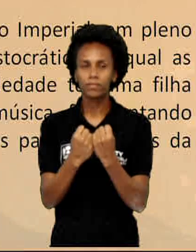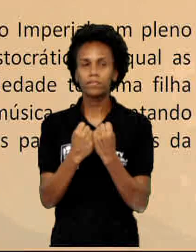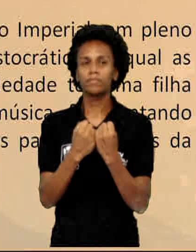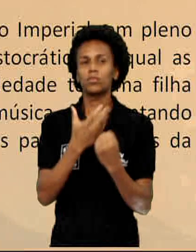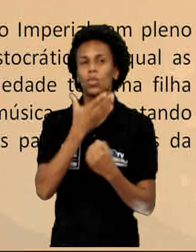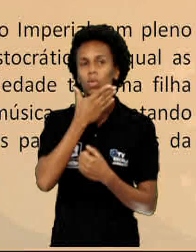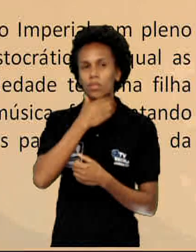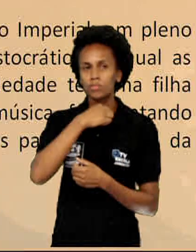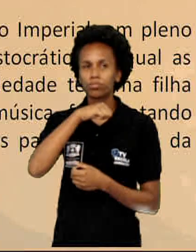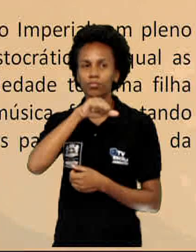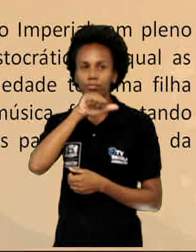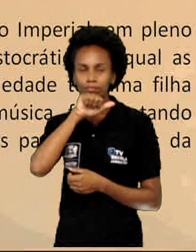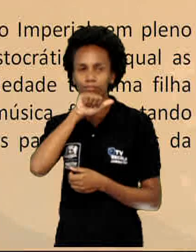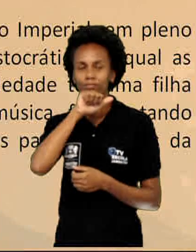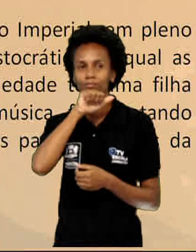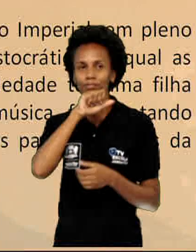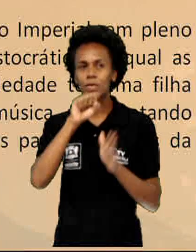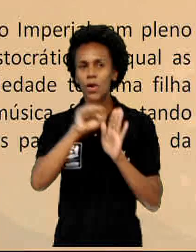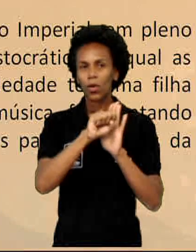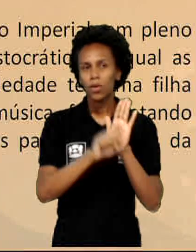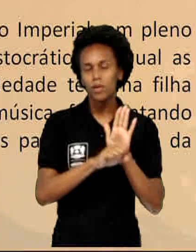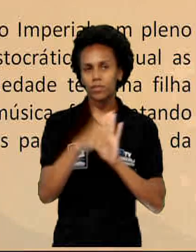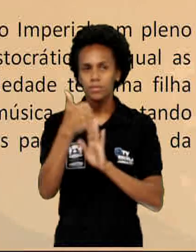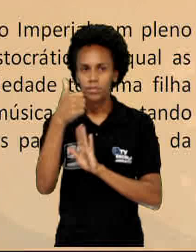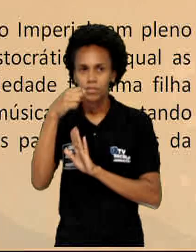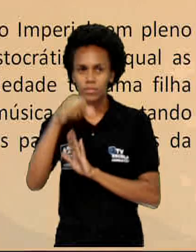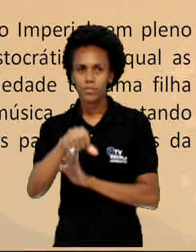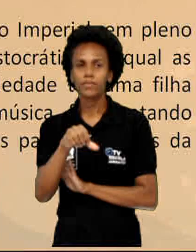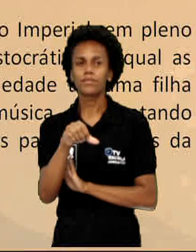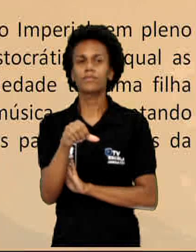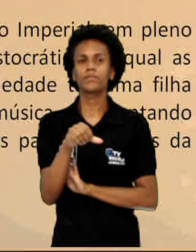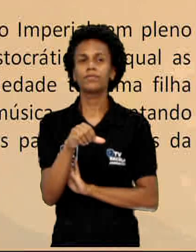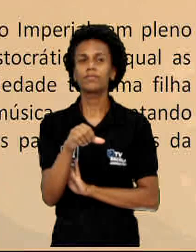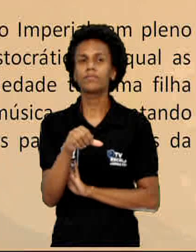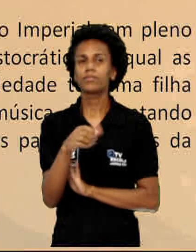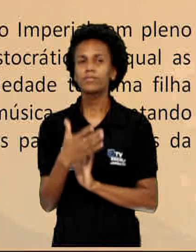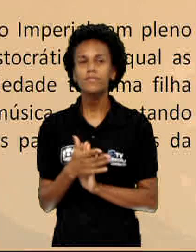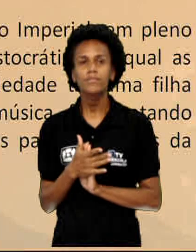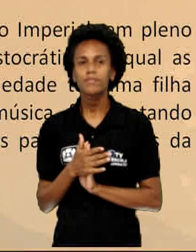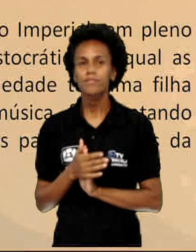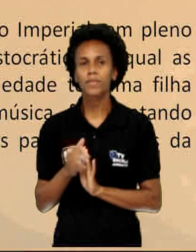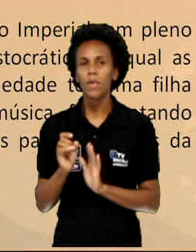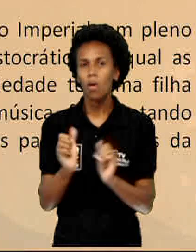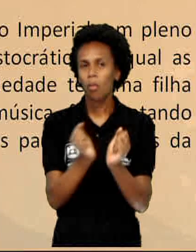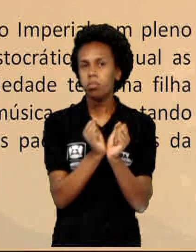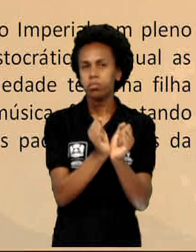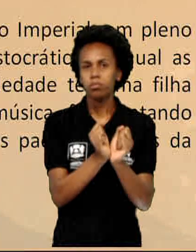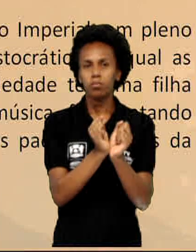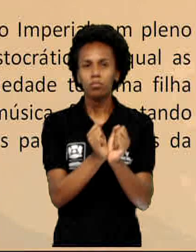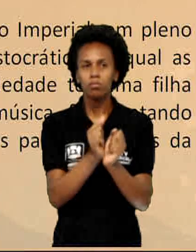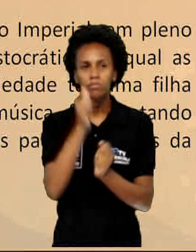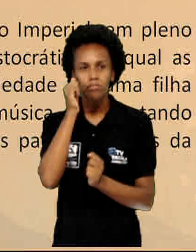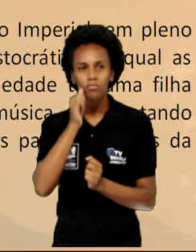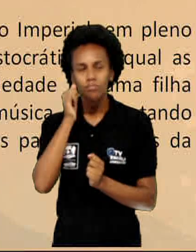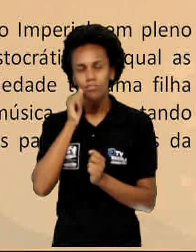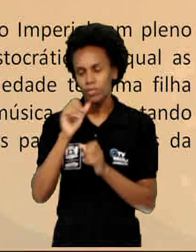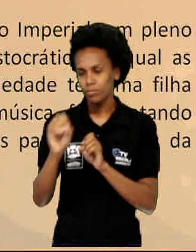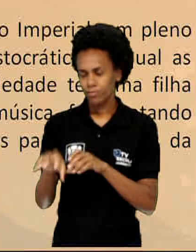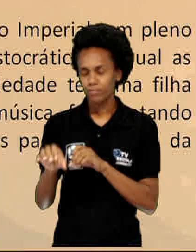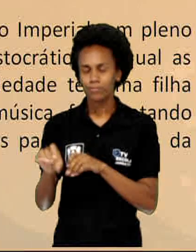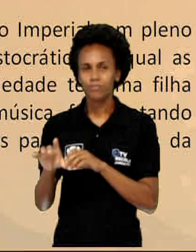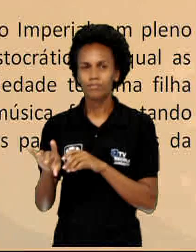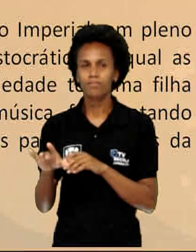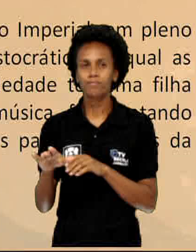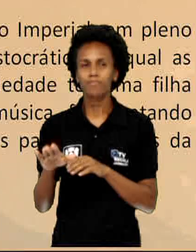escravocrata, aristocrática, na qual as mulheres eram educadas para serem exemplares damas da